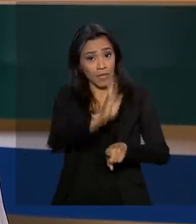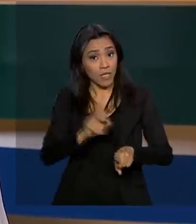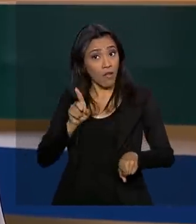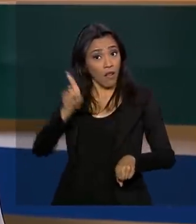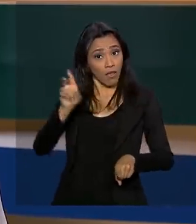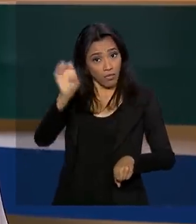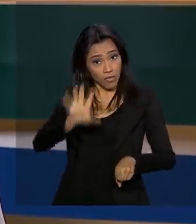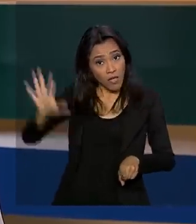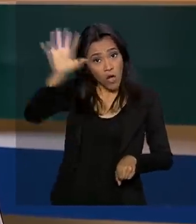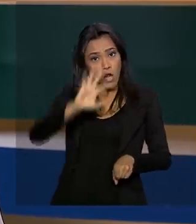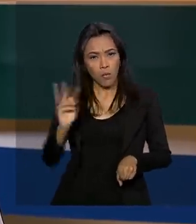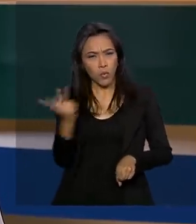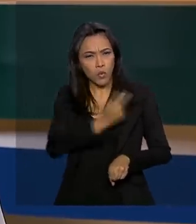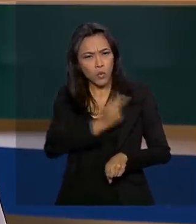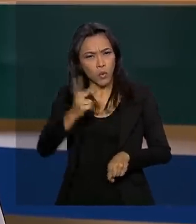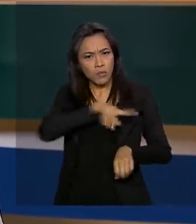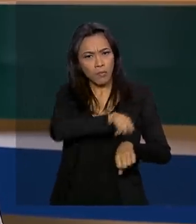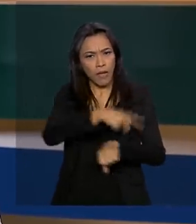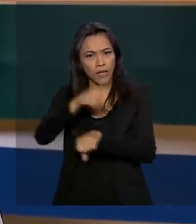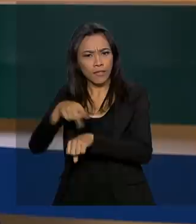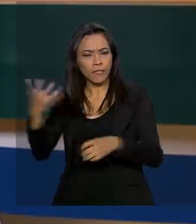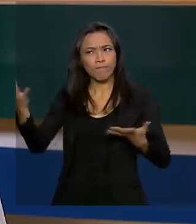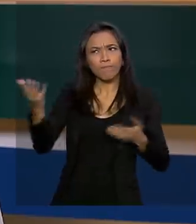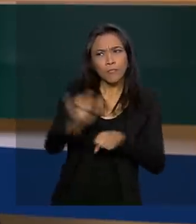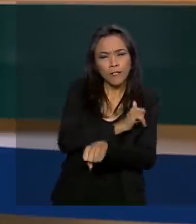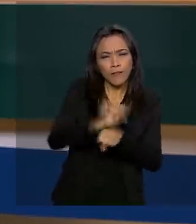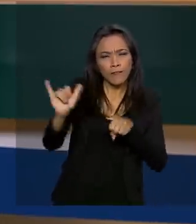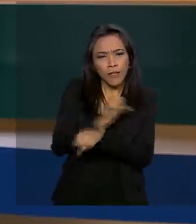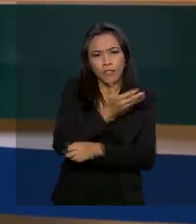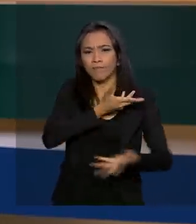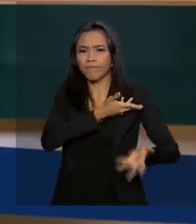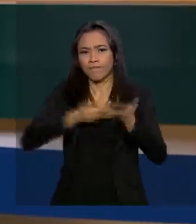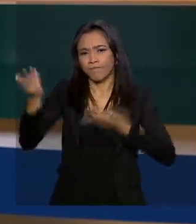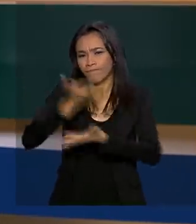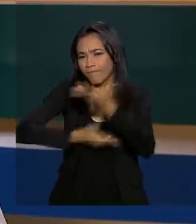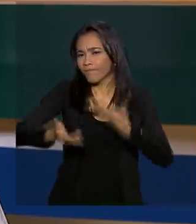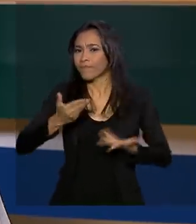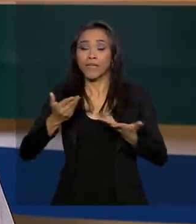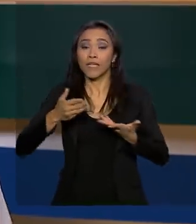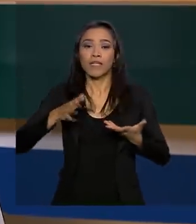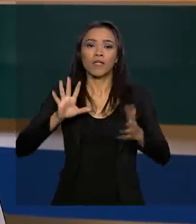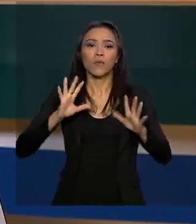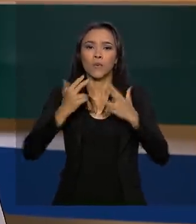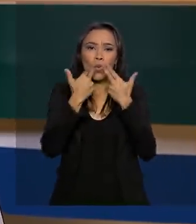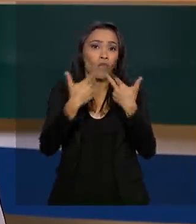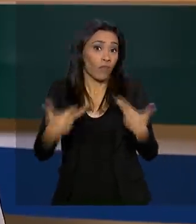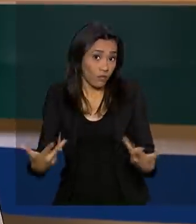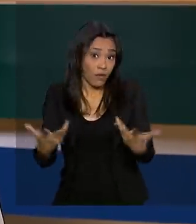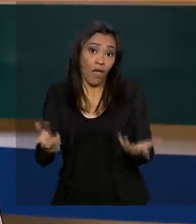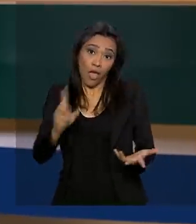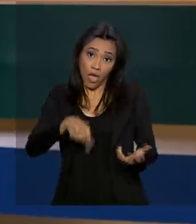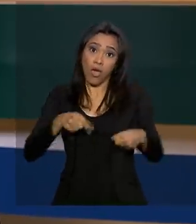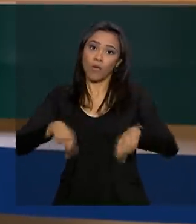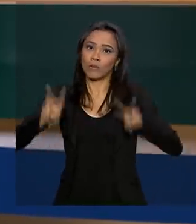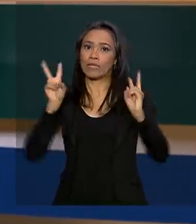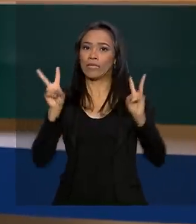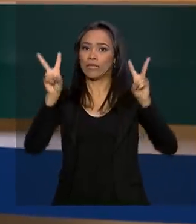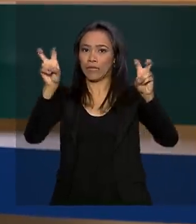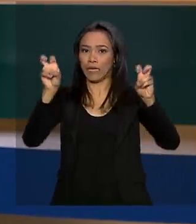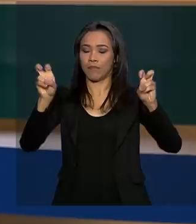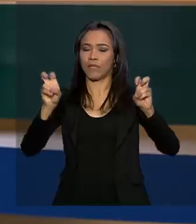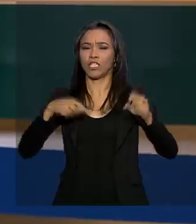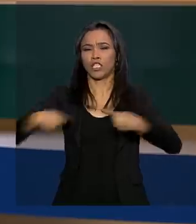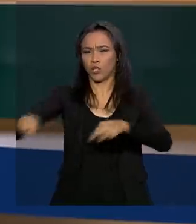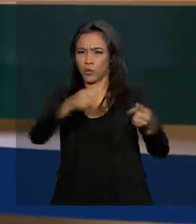dois países buscam formas de incrementar as relações com foco na inovação. Esse foi um dos temas discutidos na Câmara do Comércio